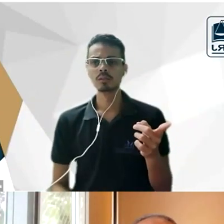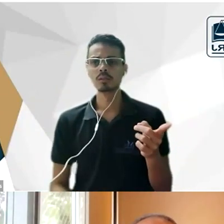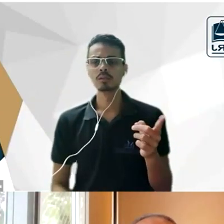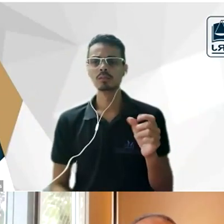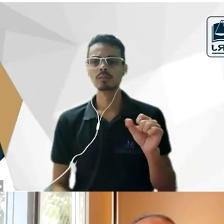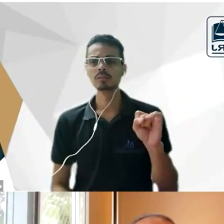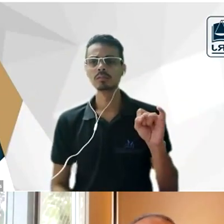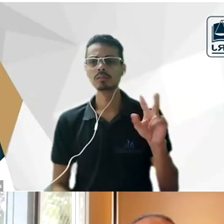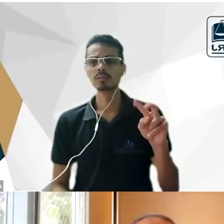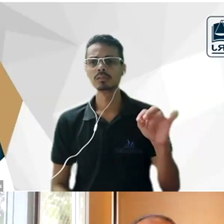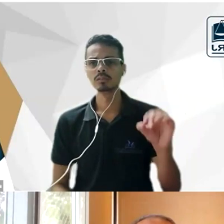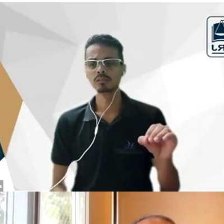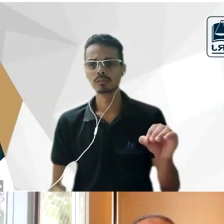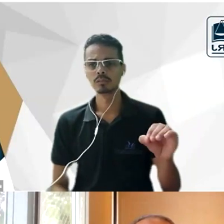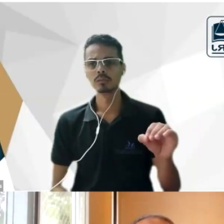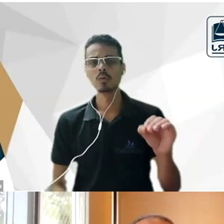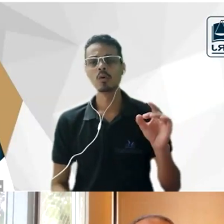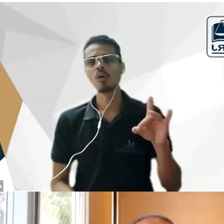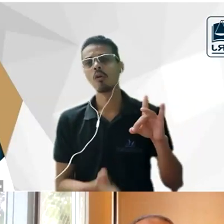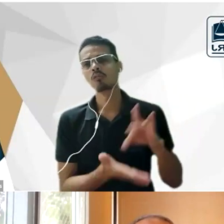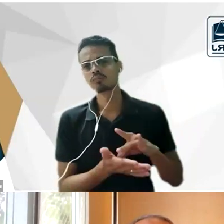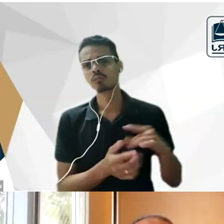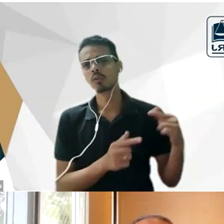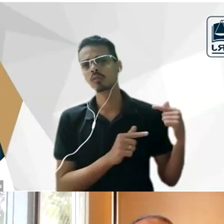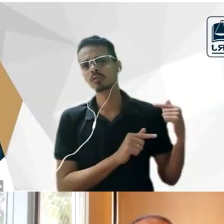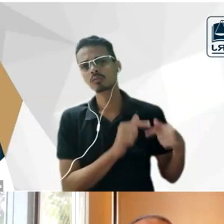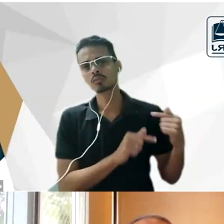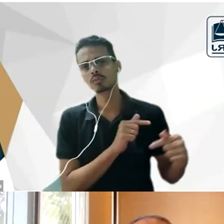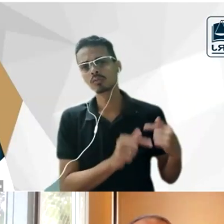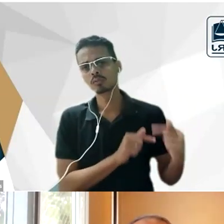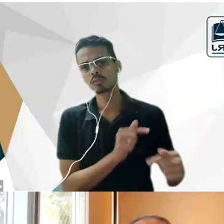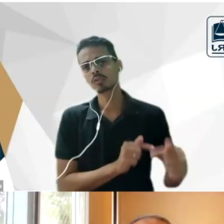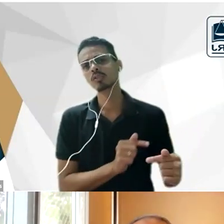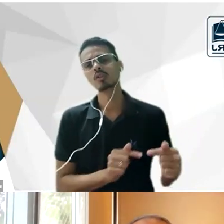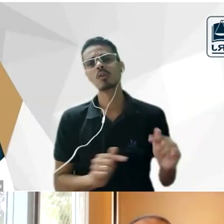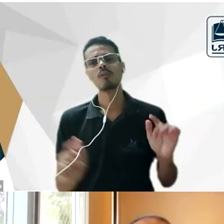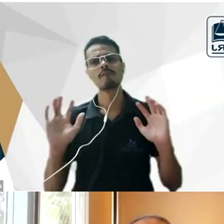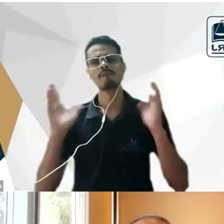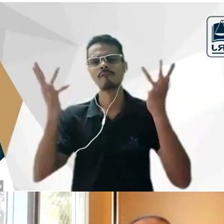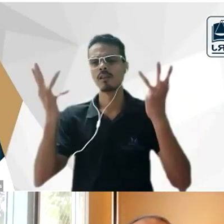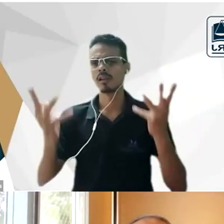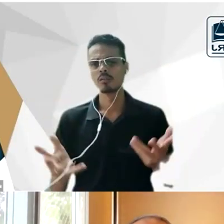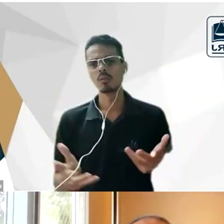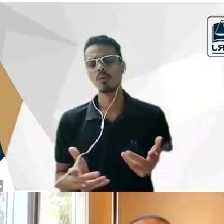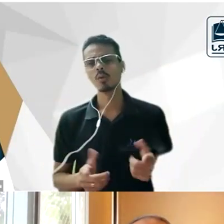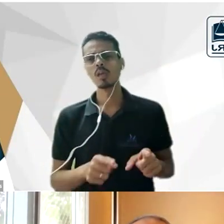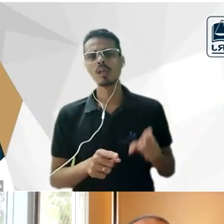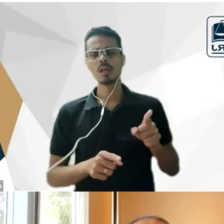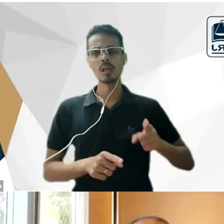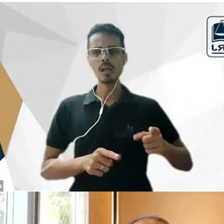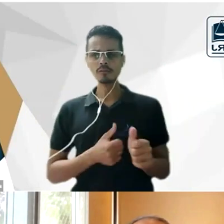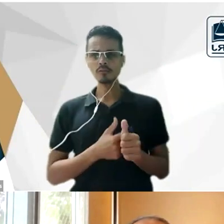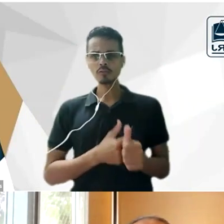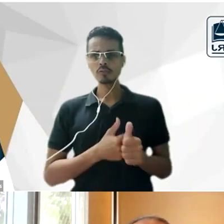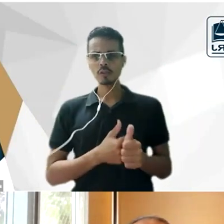intérprete oficial da mesma geração de determinado evento ou intelectual parceiro do Tobias no caso ele acabou